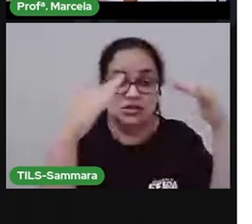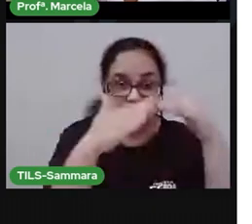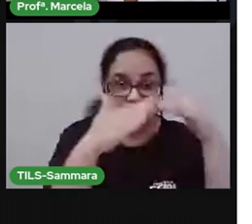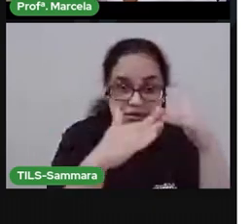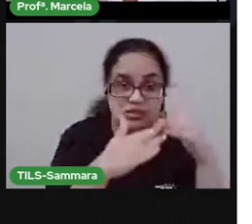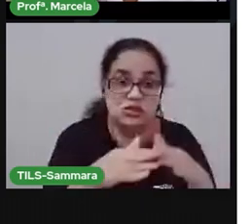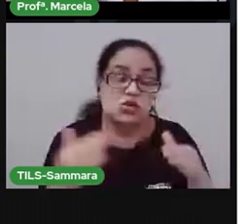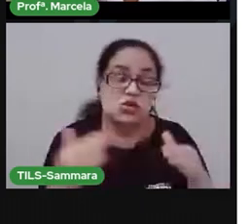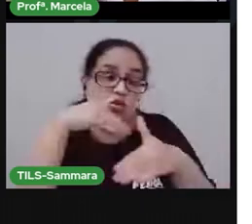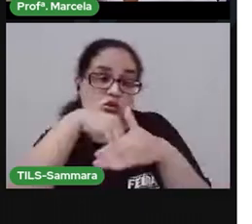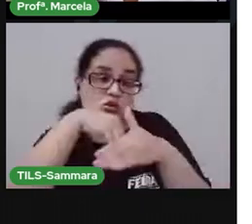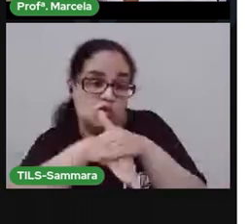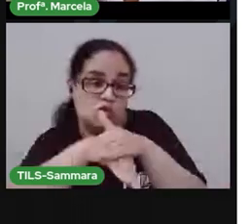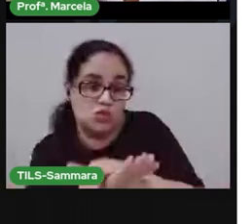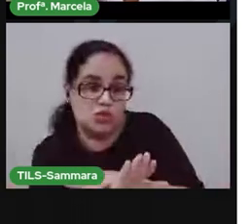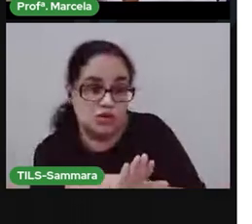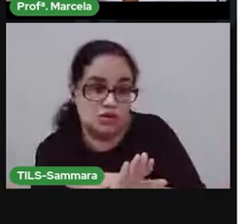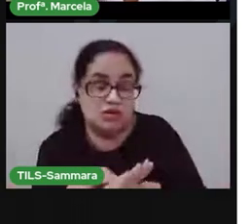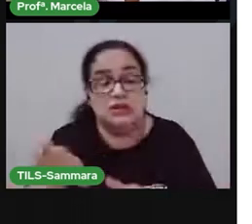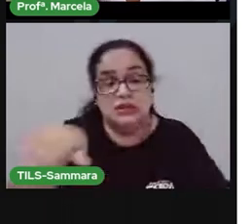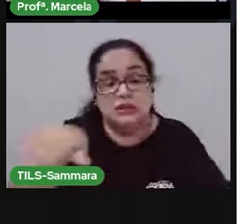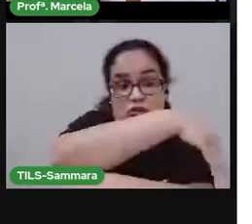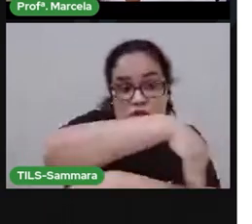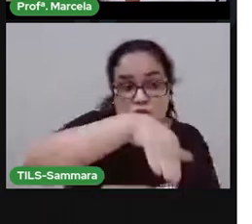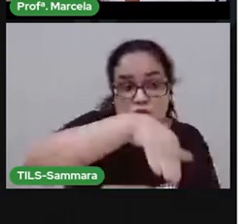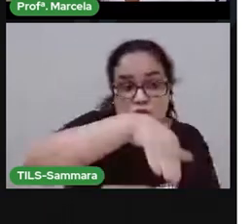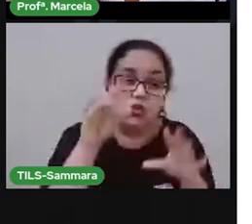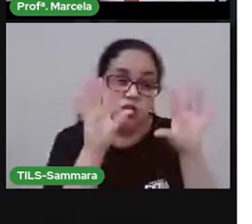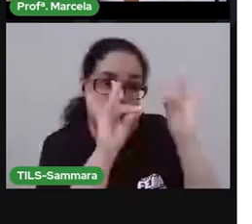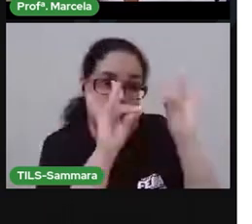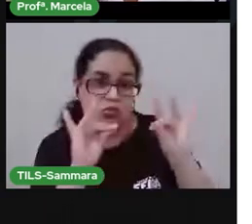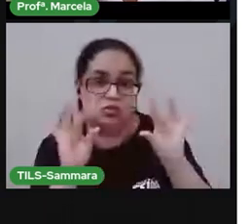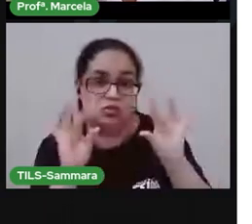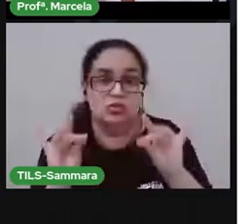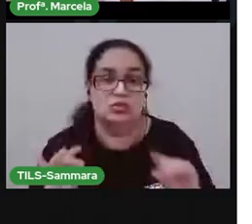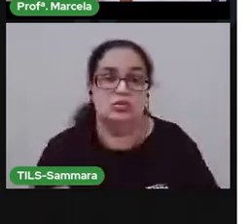aguardar quem mora ao léu. E cole abaixo.